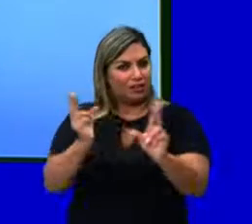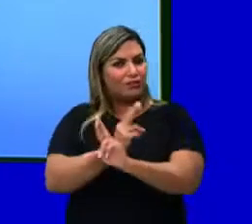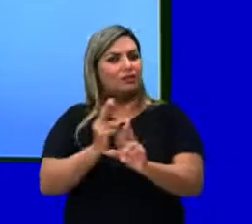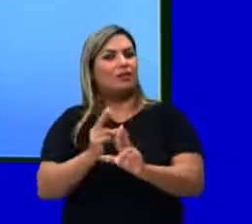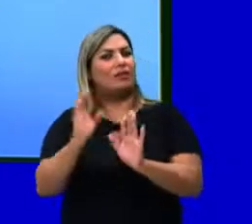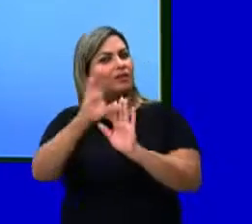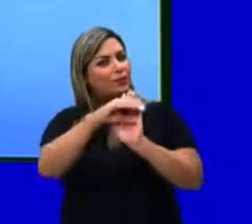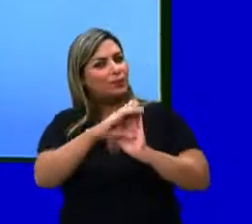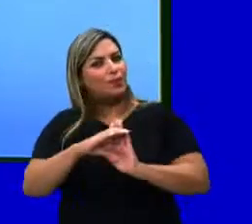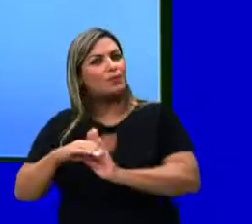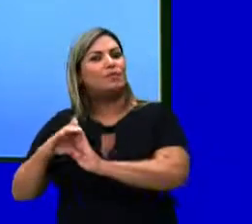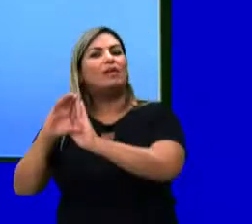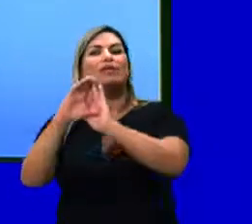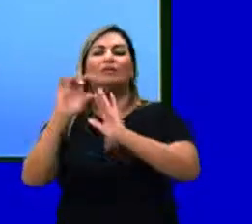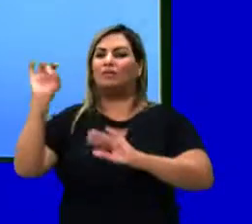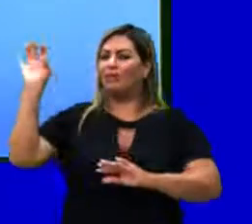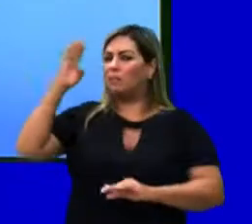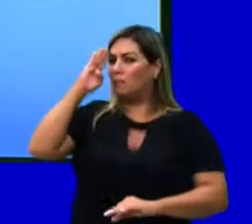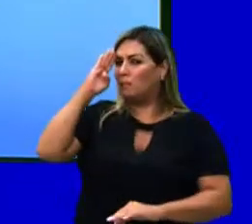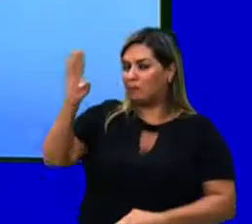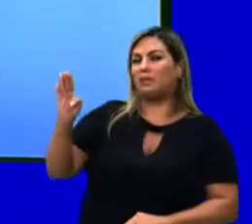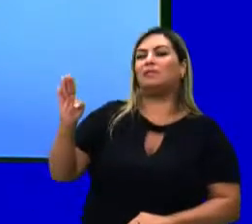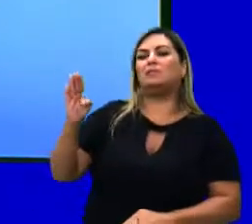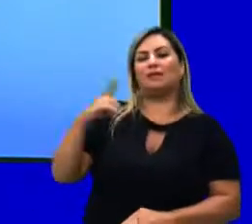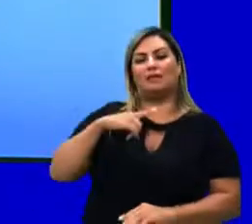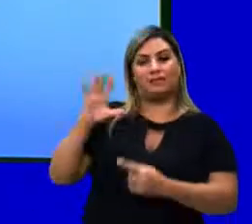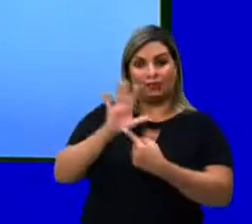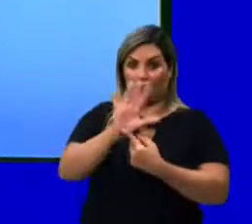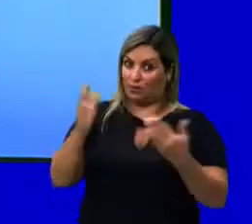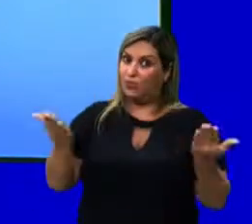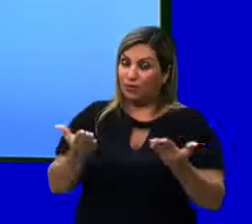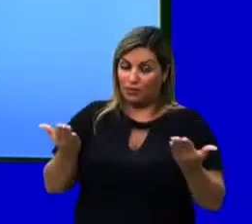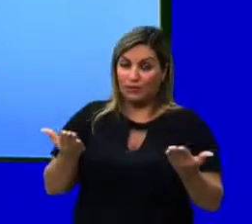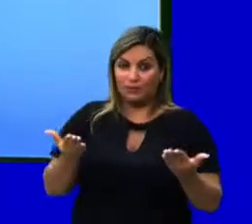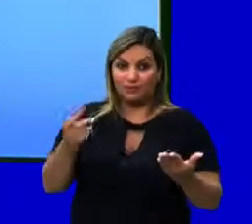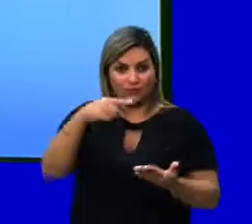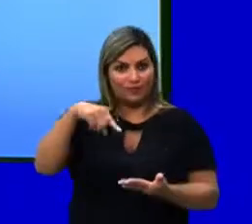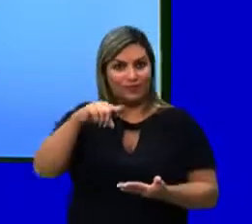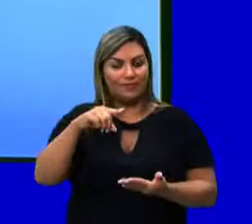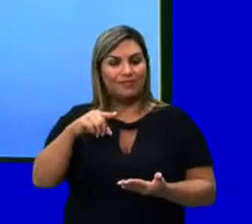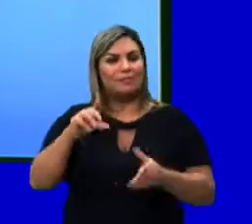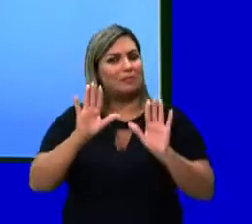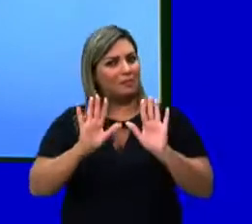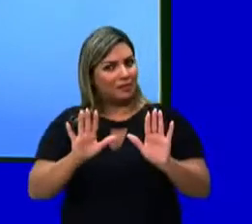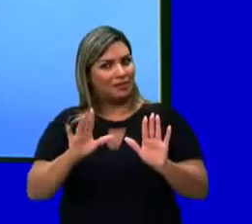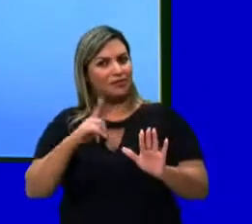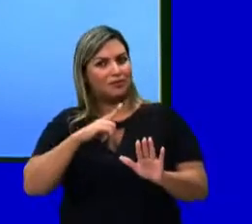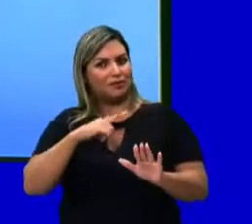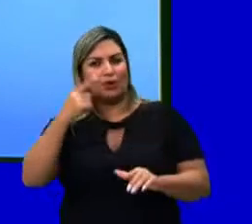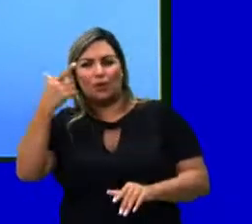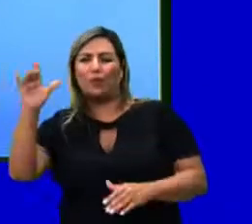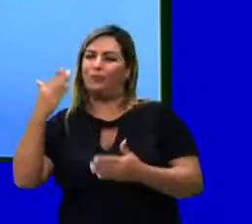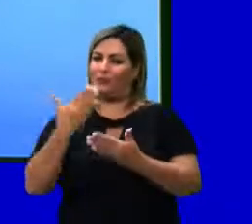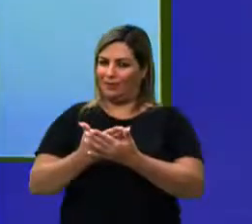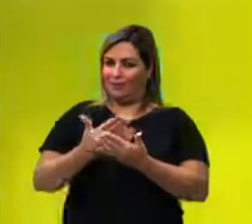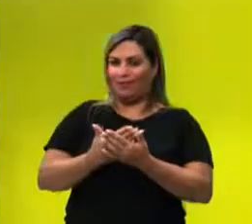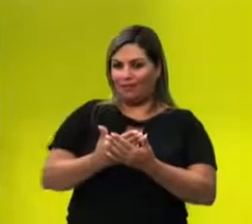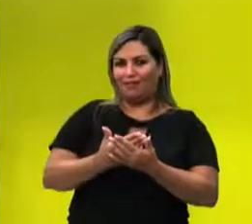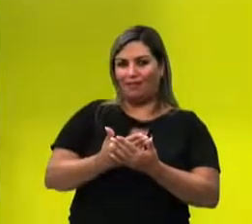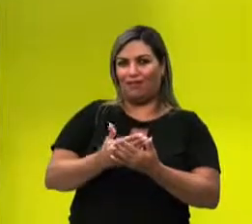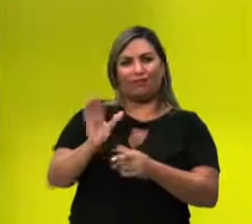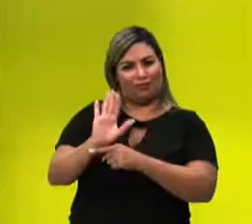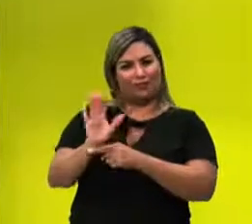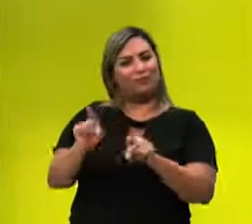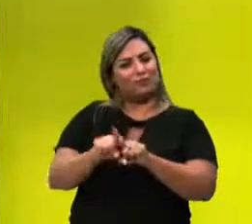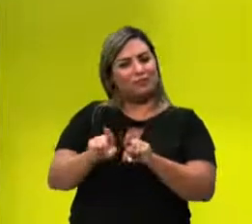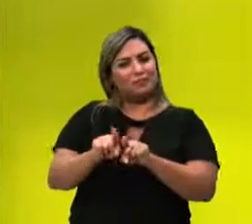cada um deles, eu coloquei os principais que eu mostrei hoje para vocês, tá? Mas nós vamos ter uma outra aula no formato